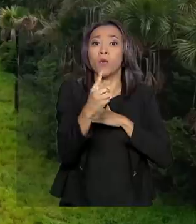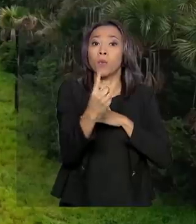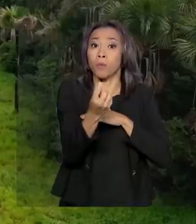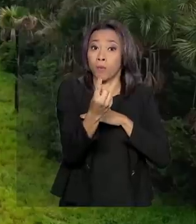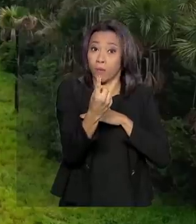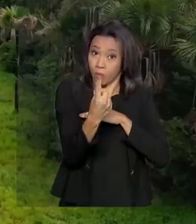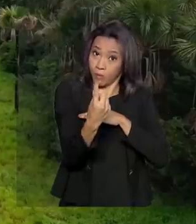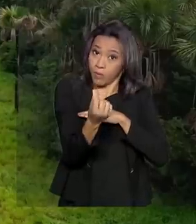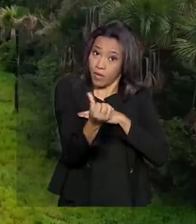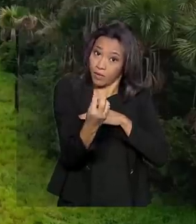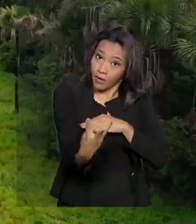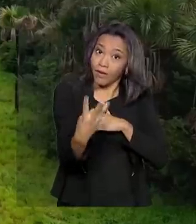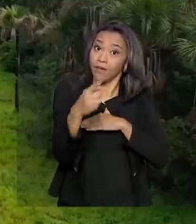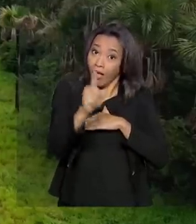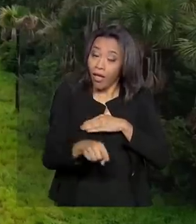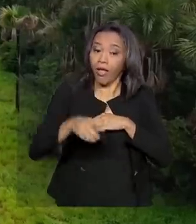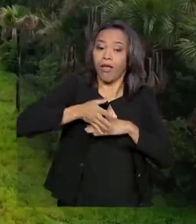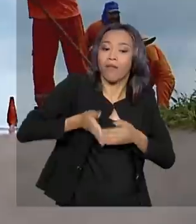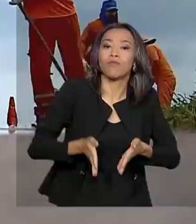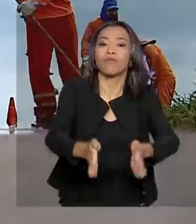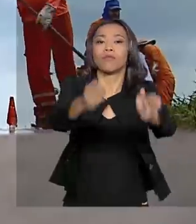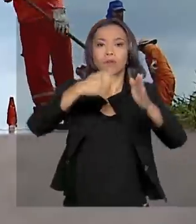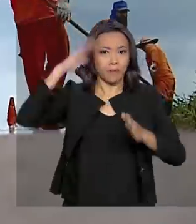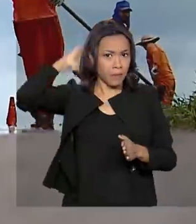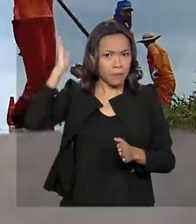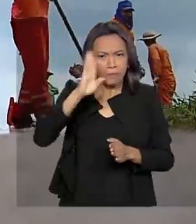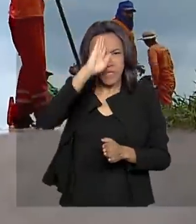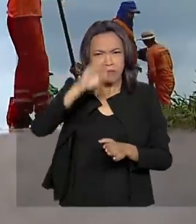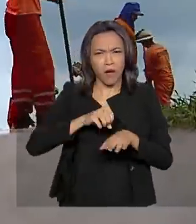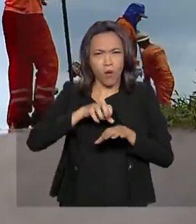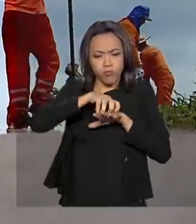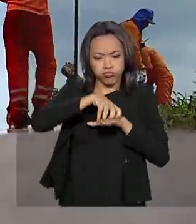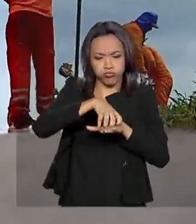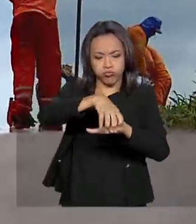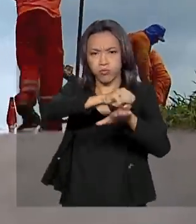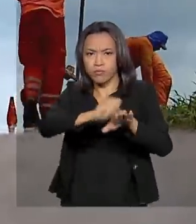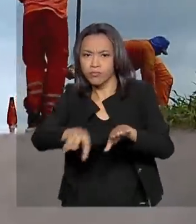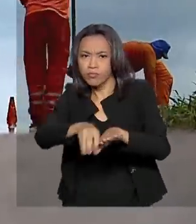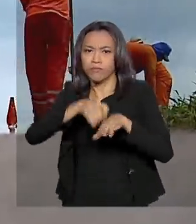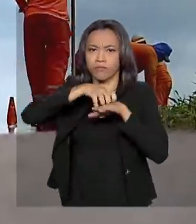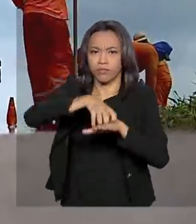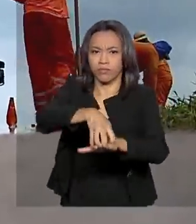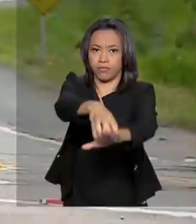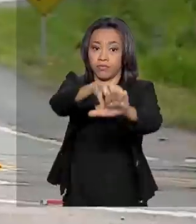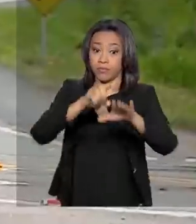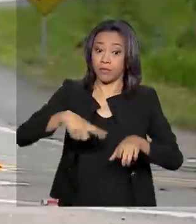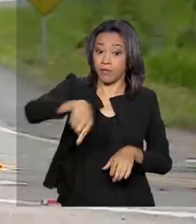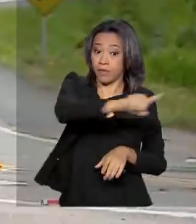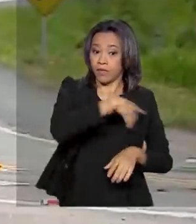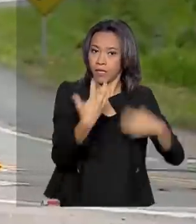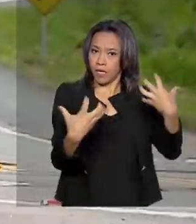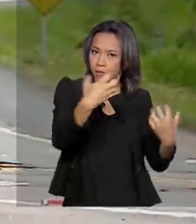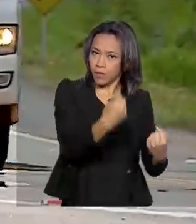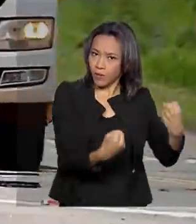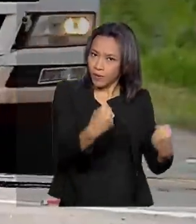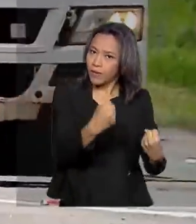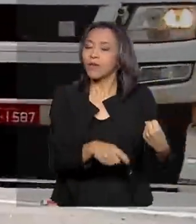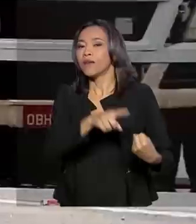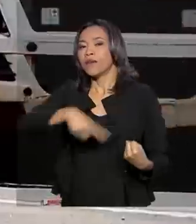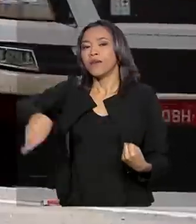O trecho será o principal corredor de exportação de grãos. Caminhoneiros, produtores e moradores da região